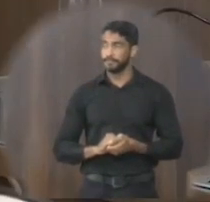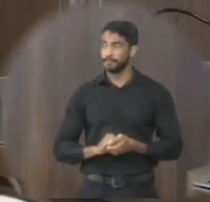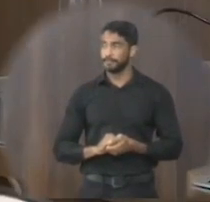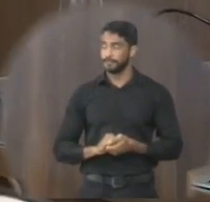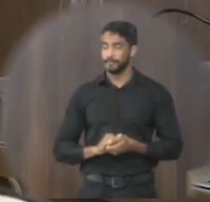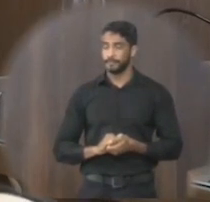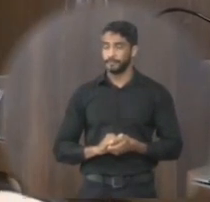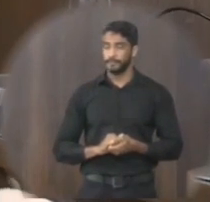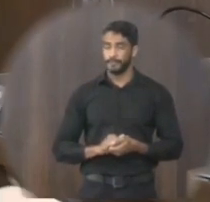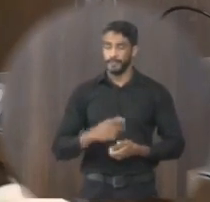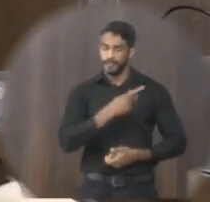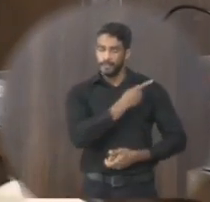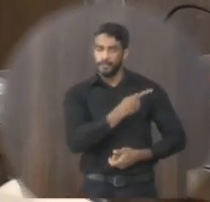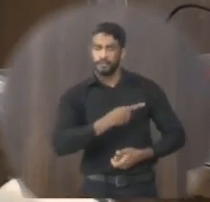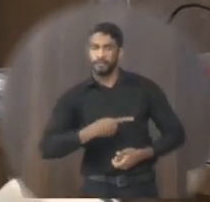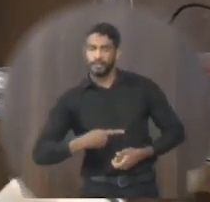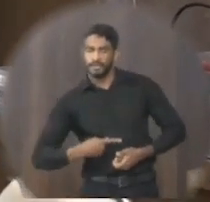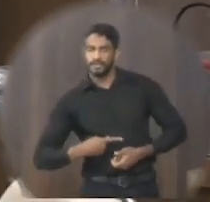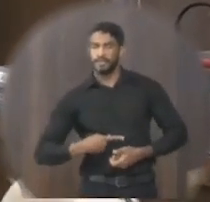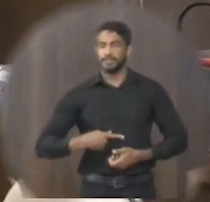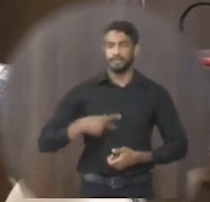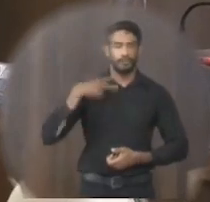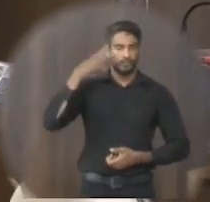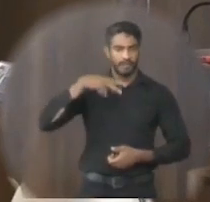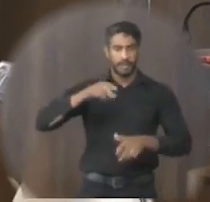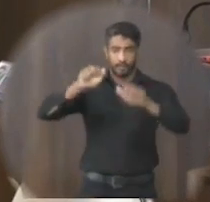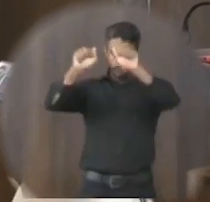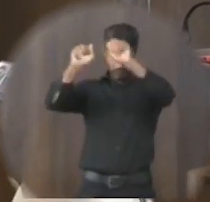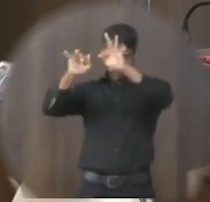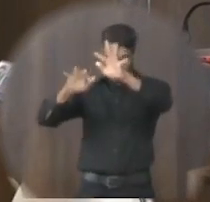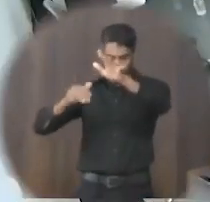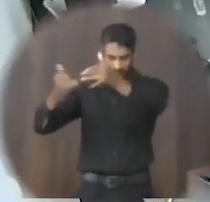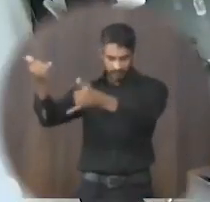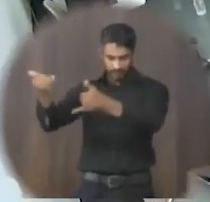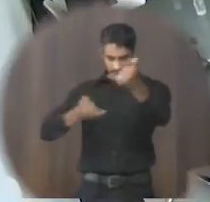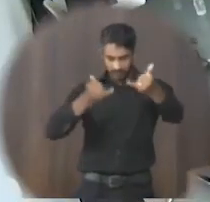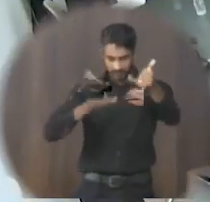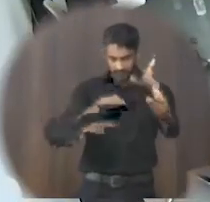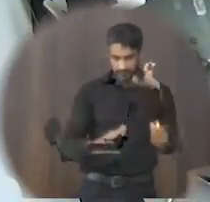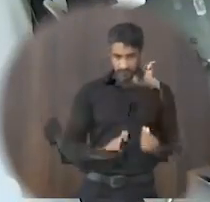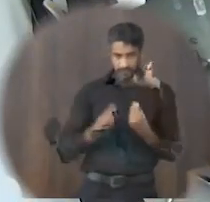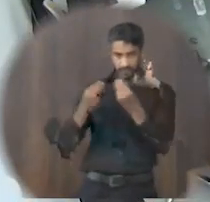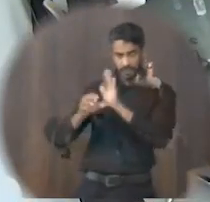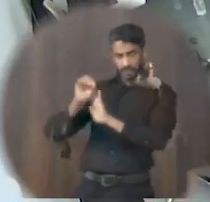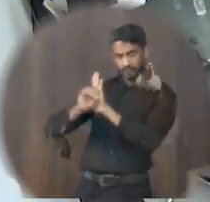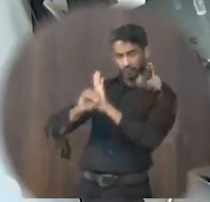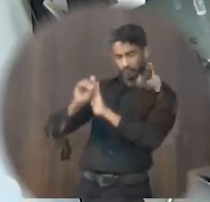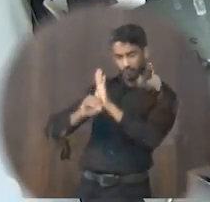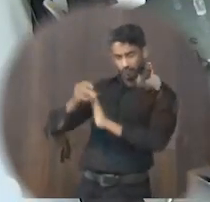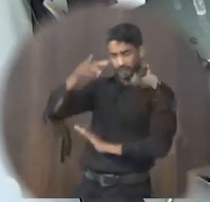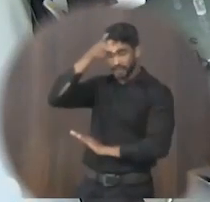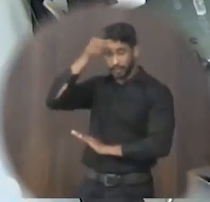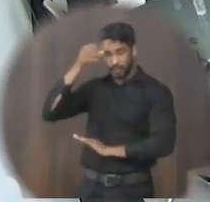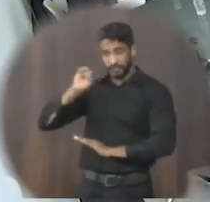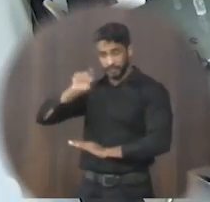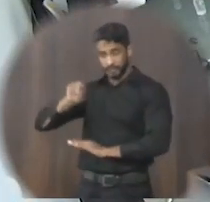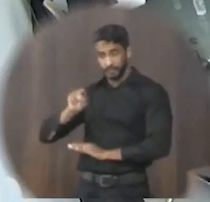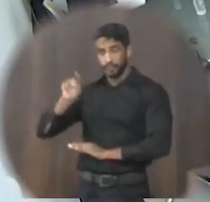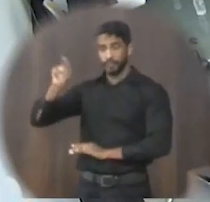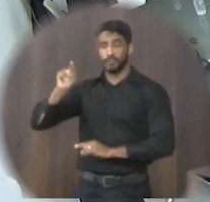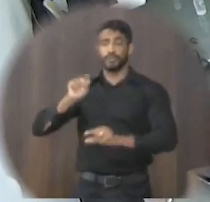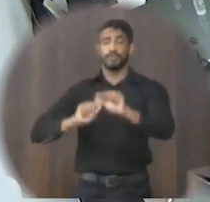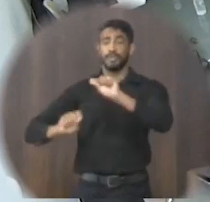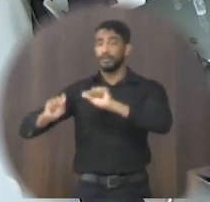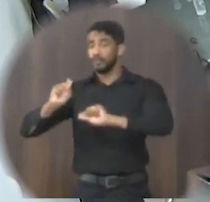senhor excelentíssimo senhor presidente o vereador que subscreve vem na forma regimental requerer que seja encaminhada a ofício ao prefeito municipal senhor José Aparecido